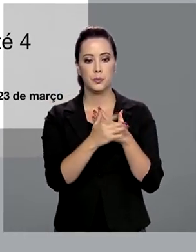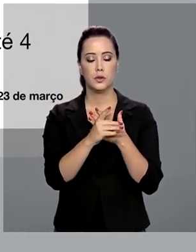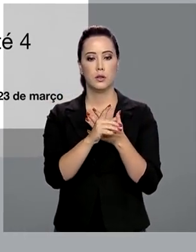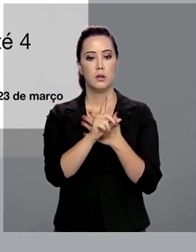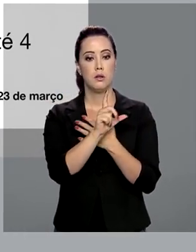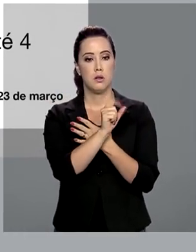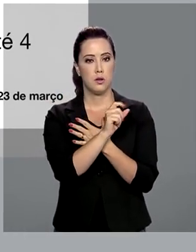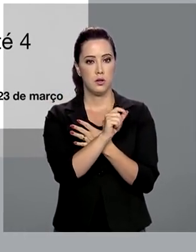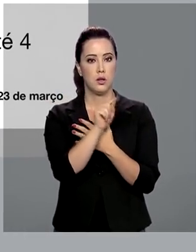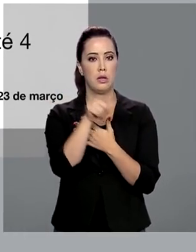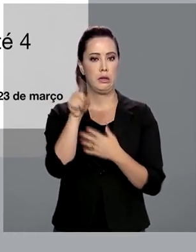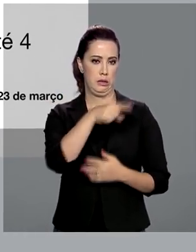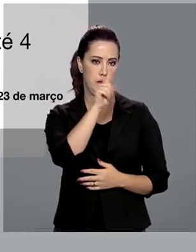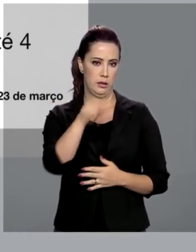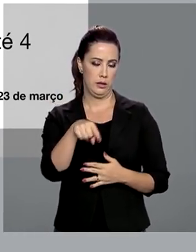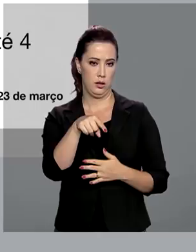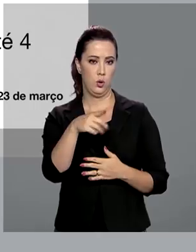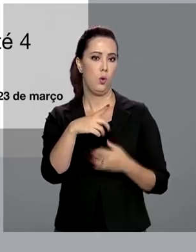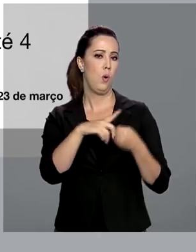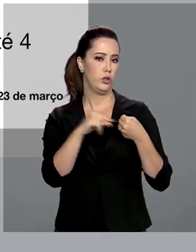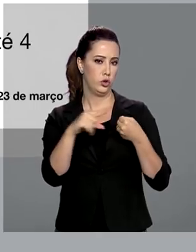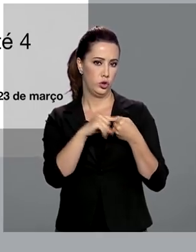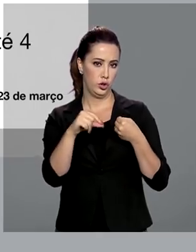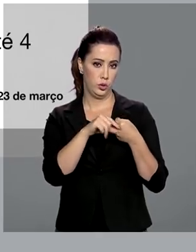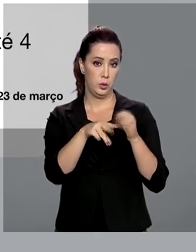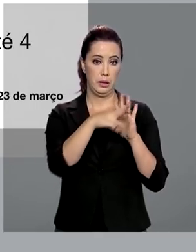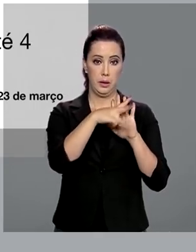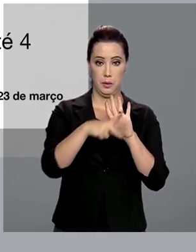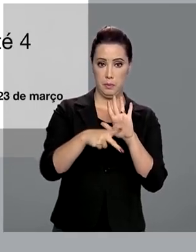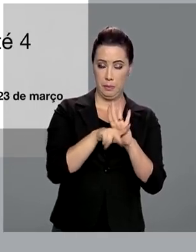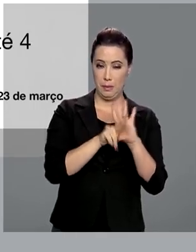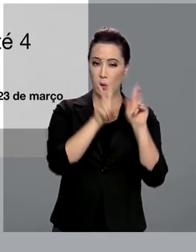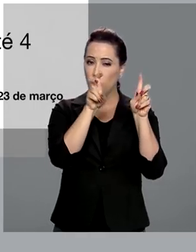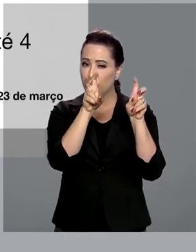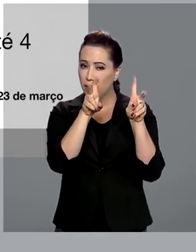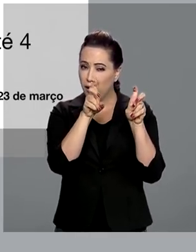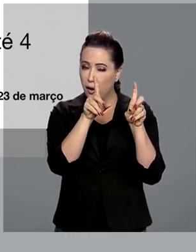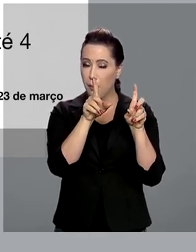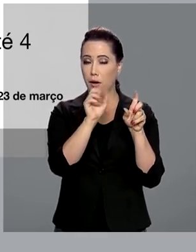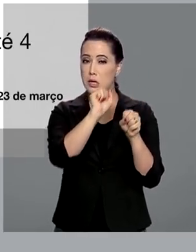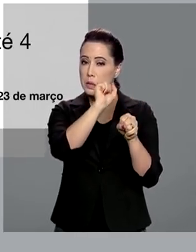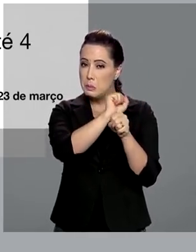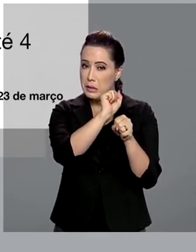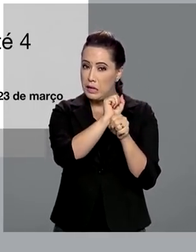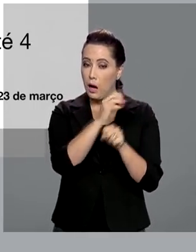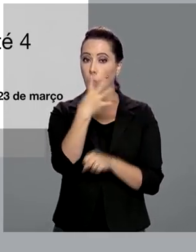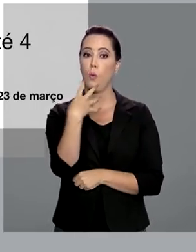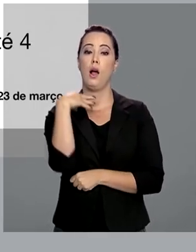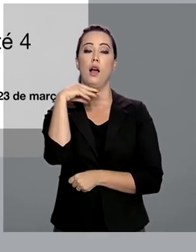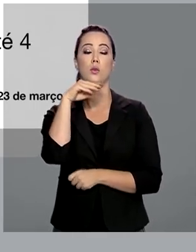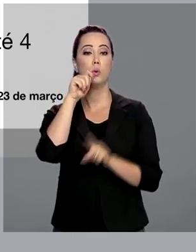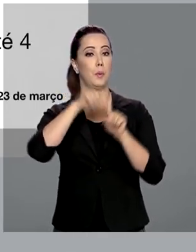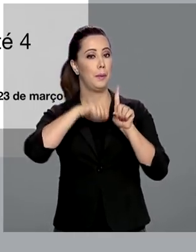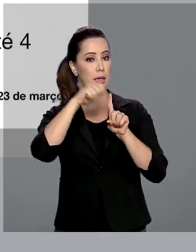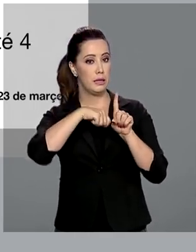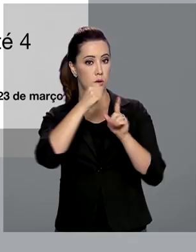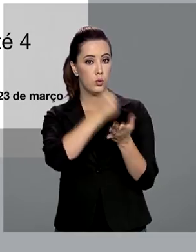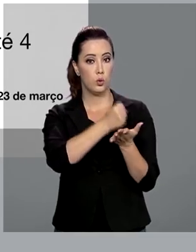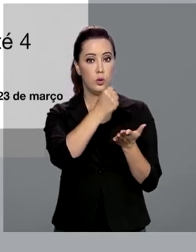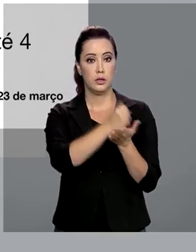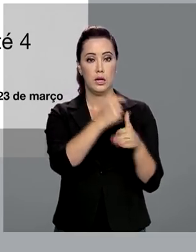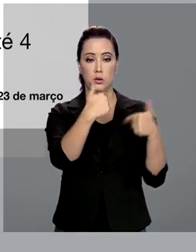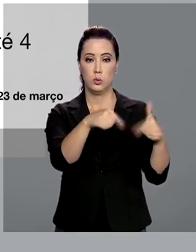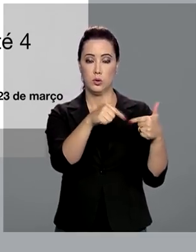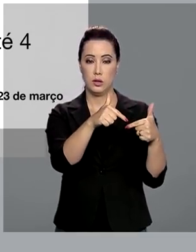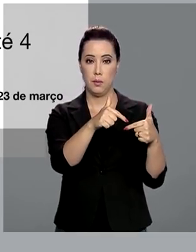que revogou o artigo da medida provisória que trata da suspensão por até quatro meses dos contratos de trabalho